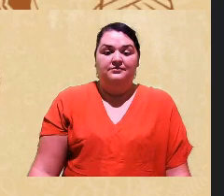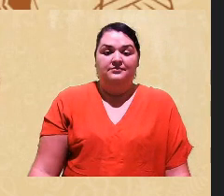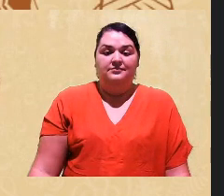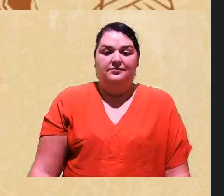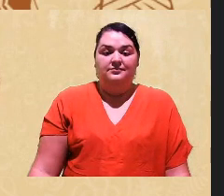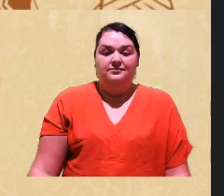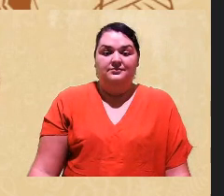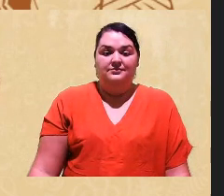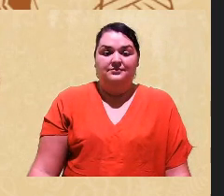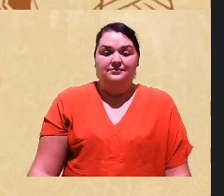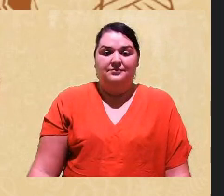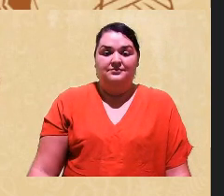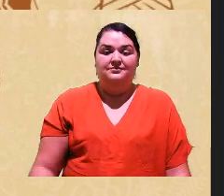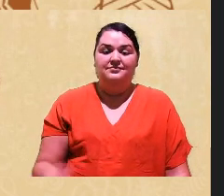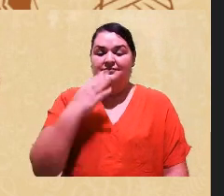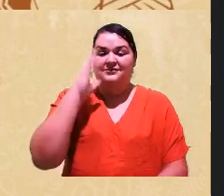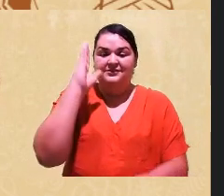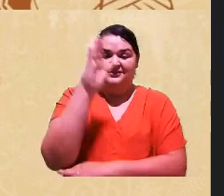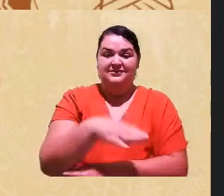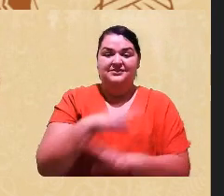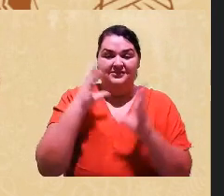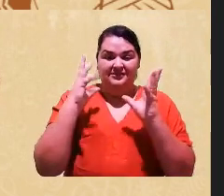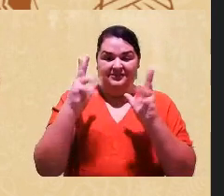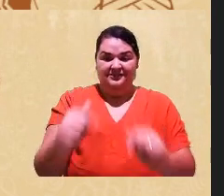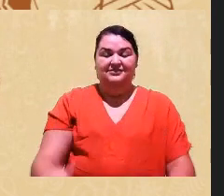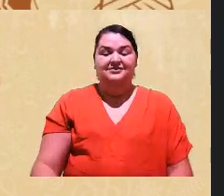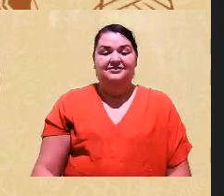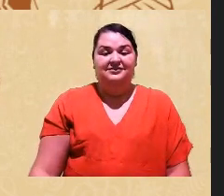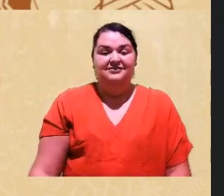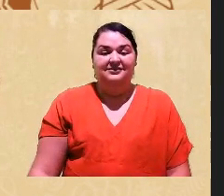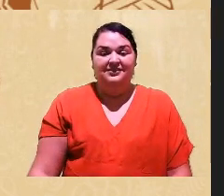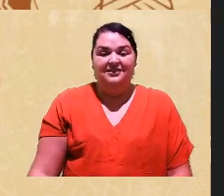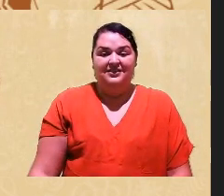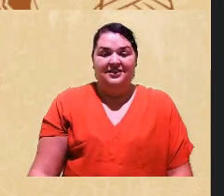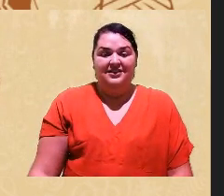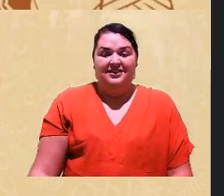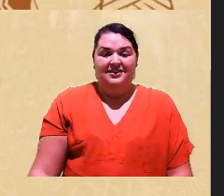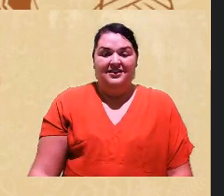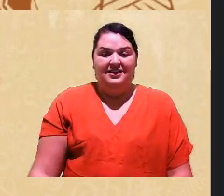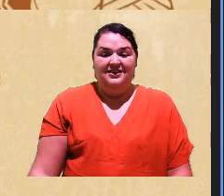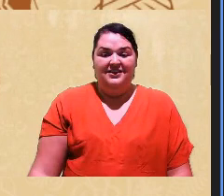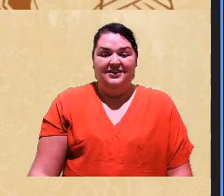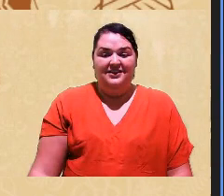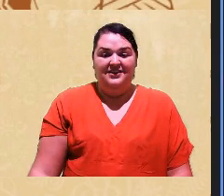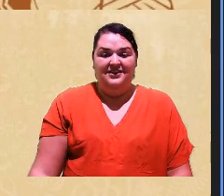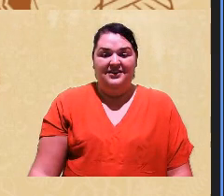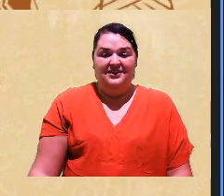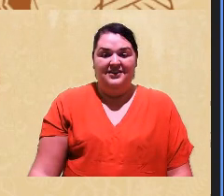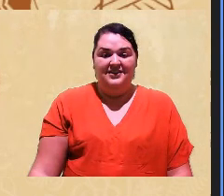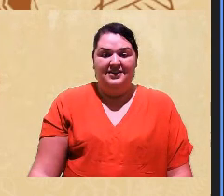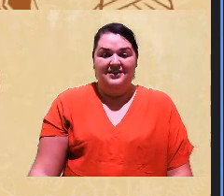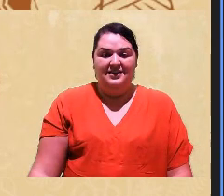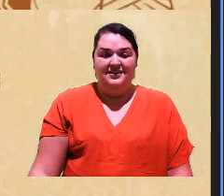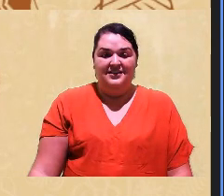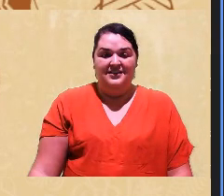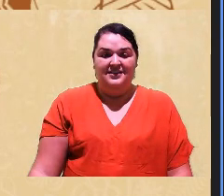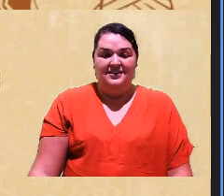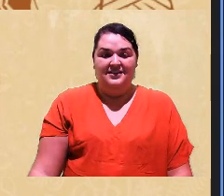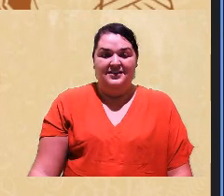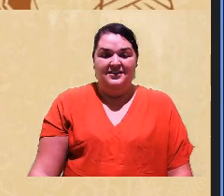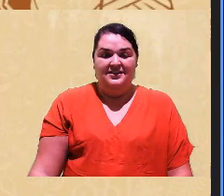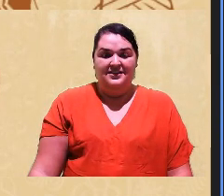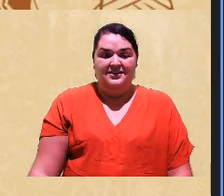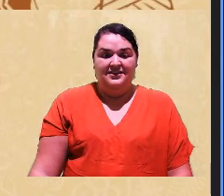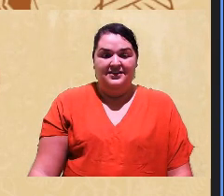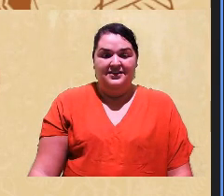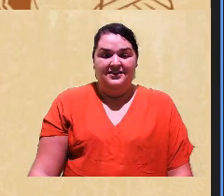Boa tarde a todos. Eu não sei por que que eu estou assim, eu estou vendo a minha tela, não sei